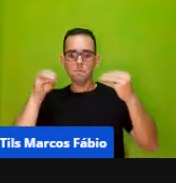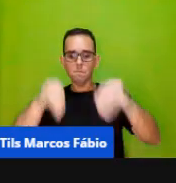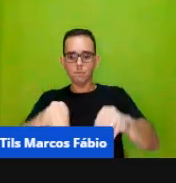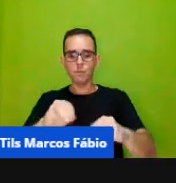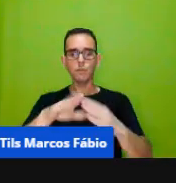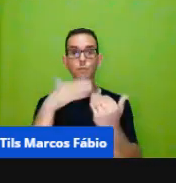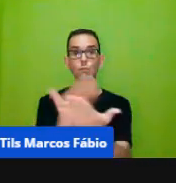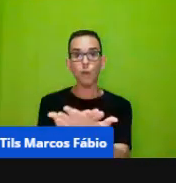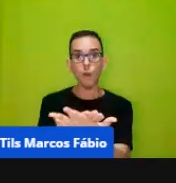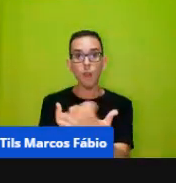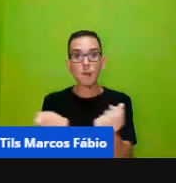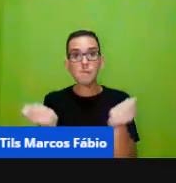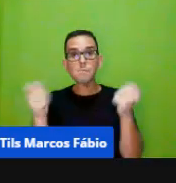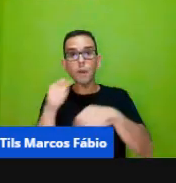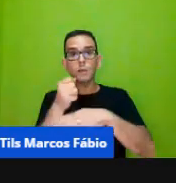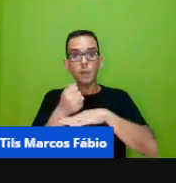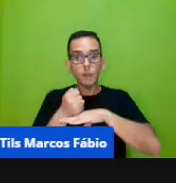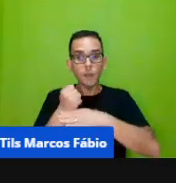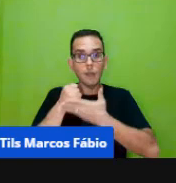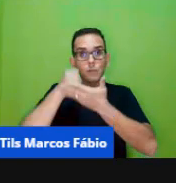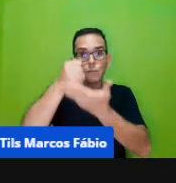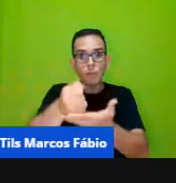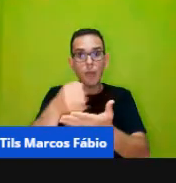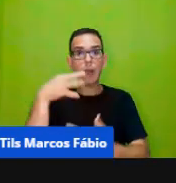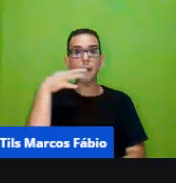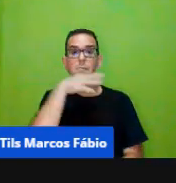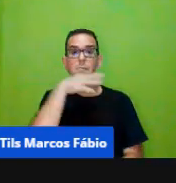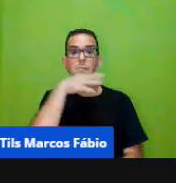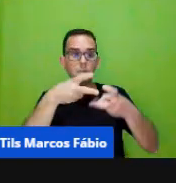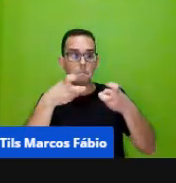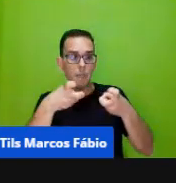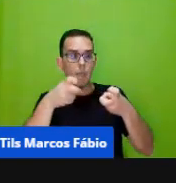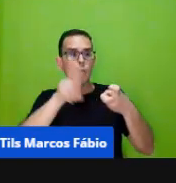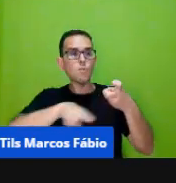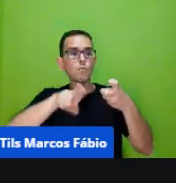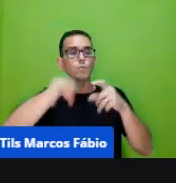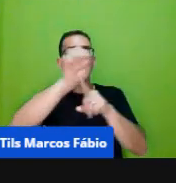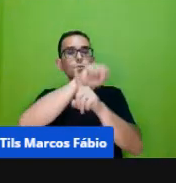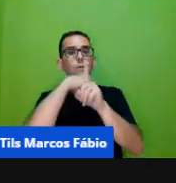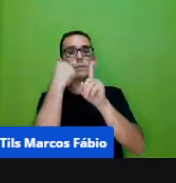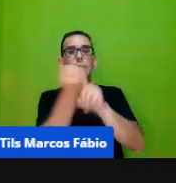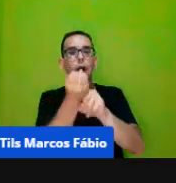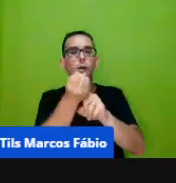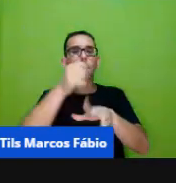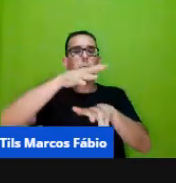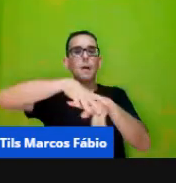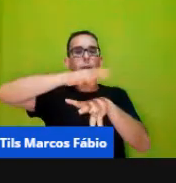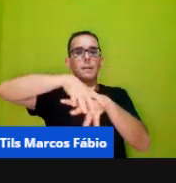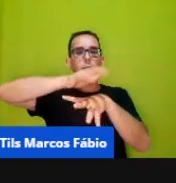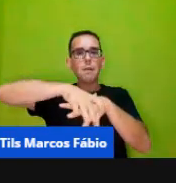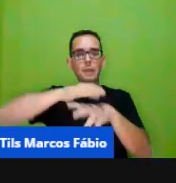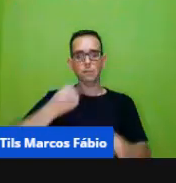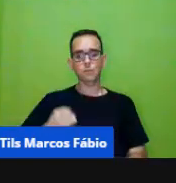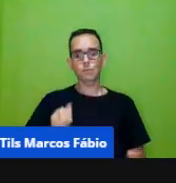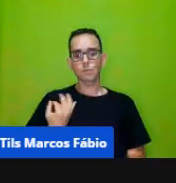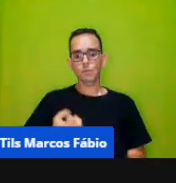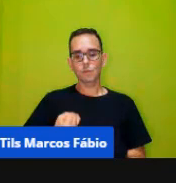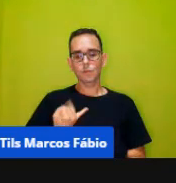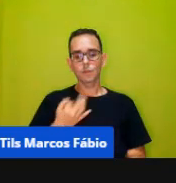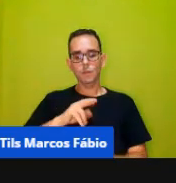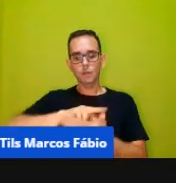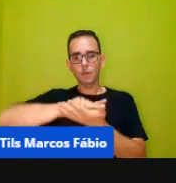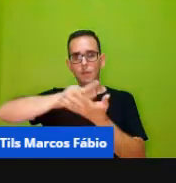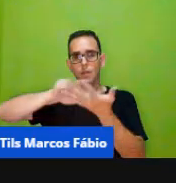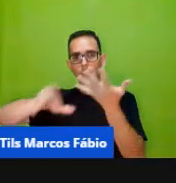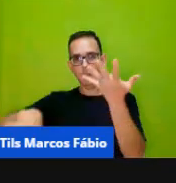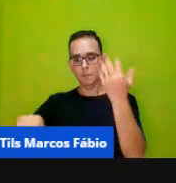que vai ajudar a criança a perceber esse uso social da matemática dos números entre outros ok?